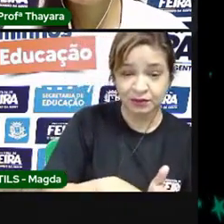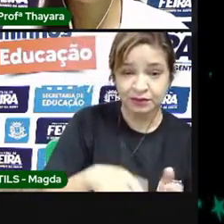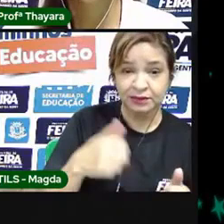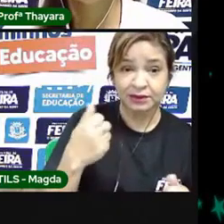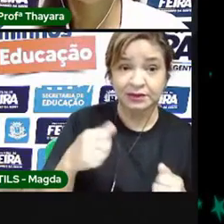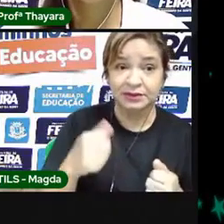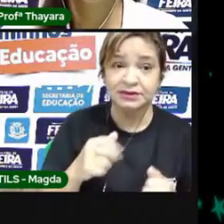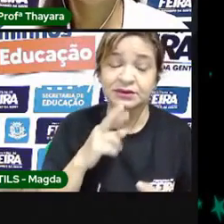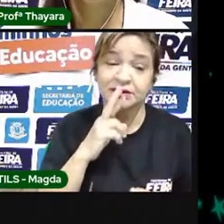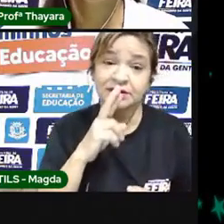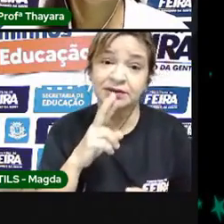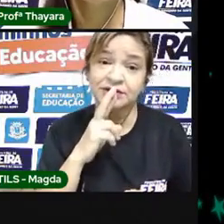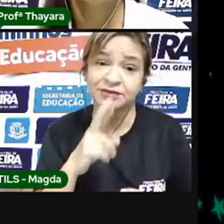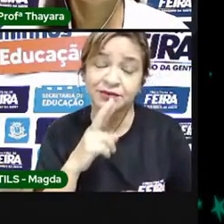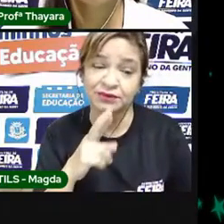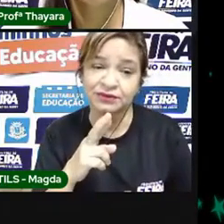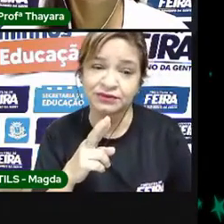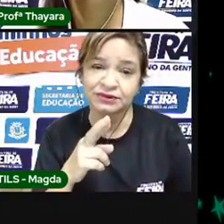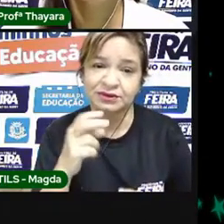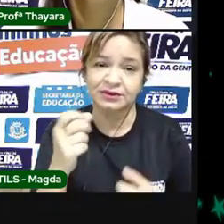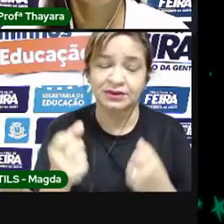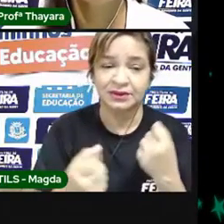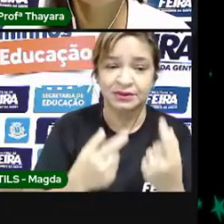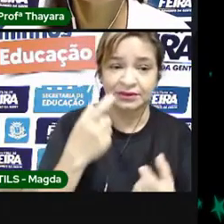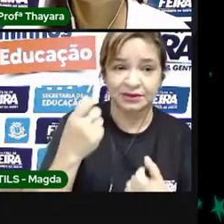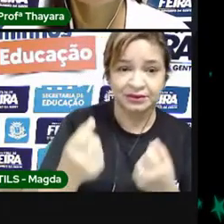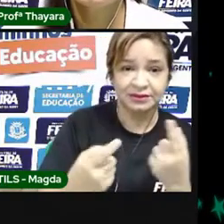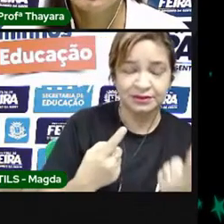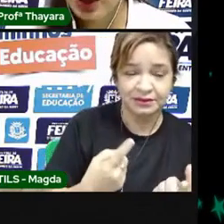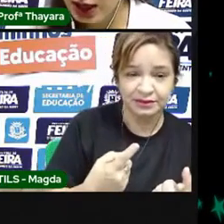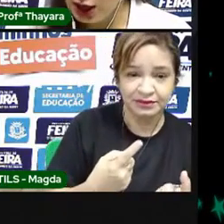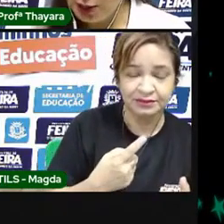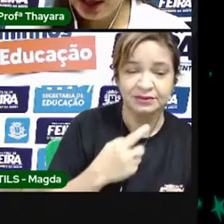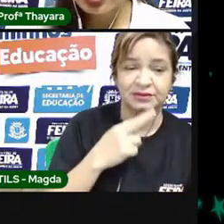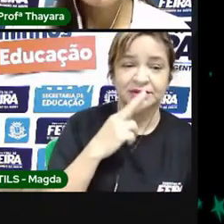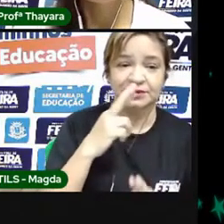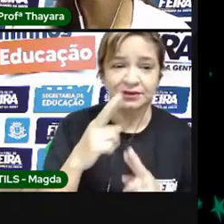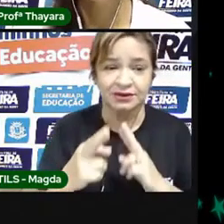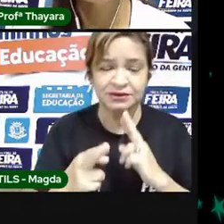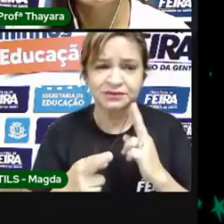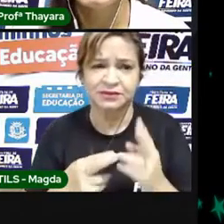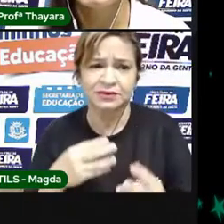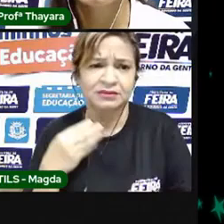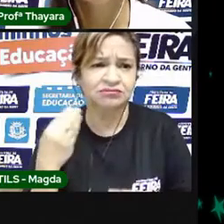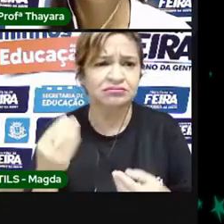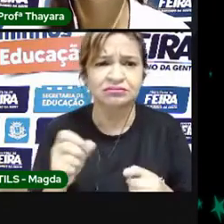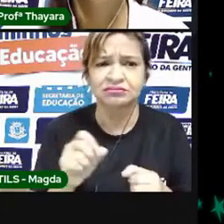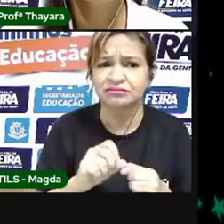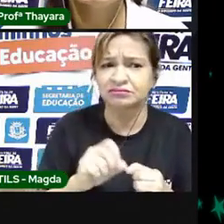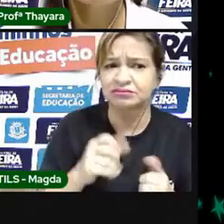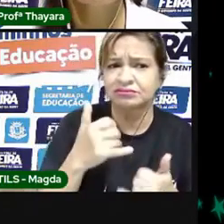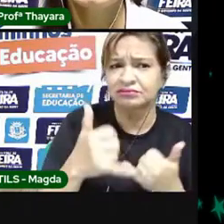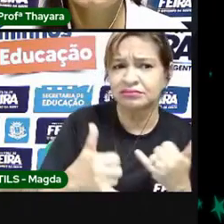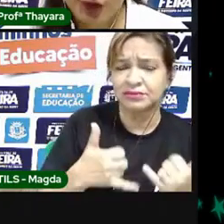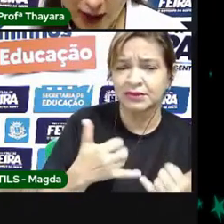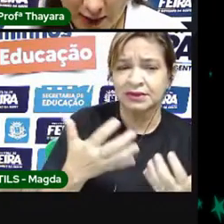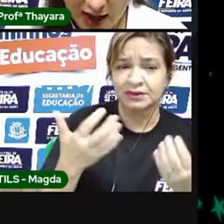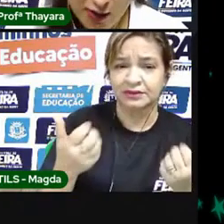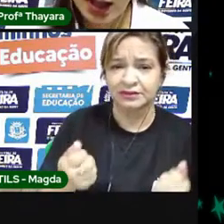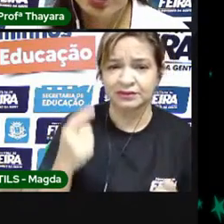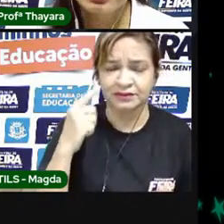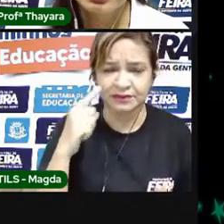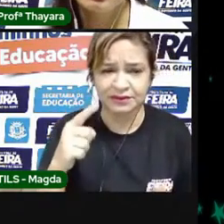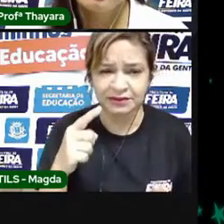a resposta dela. Cada caixinha dessa aqui é uma resposta possível. E como é que a gente faz para jogar? Nós somos esse bonequinho